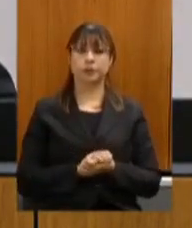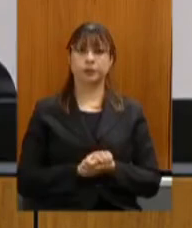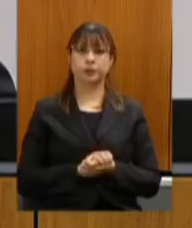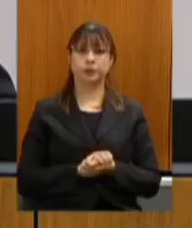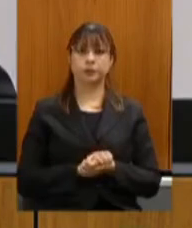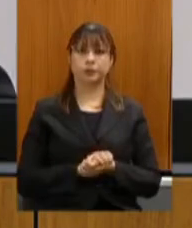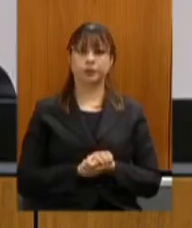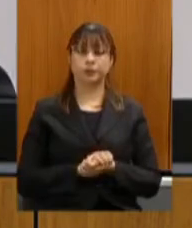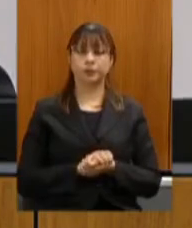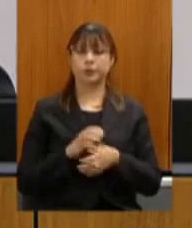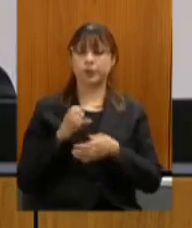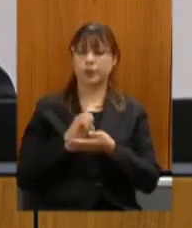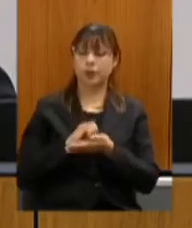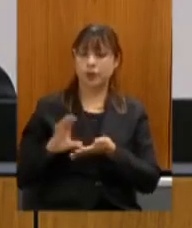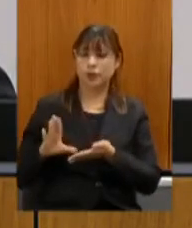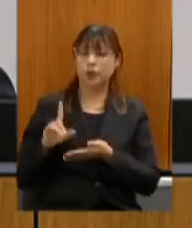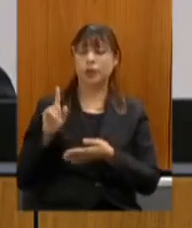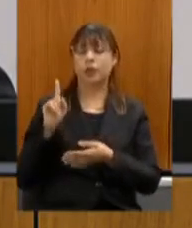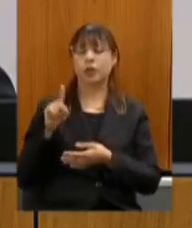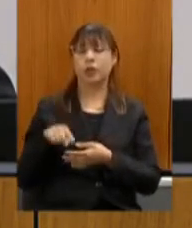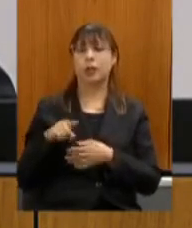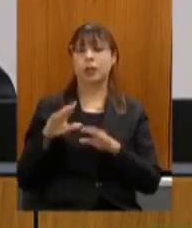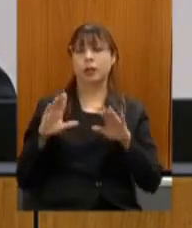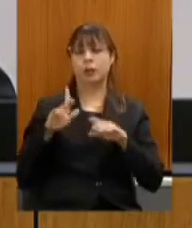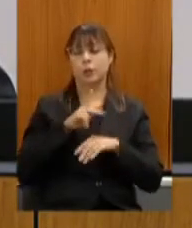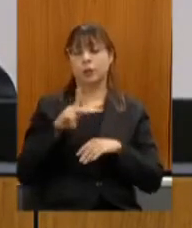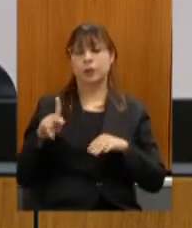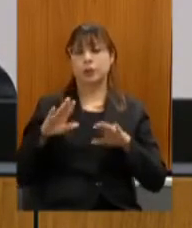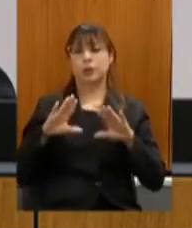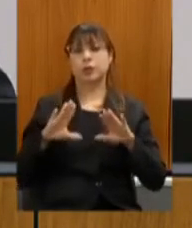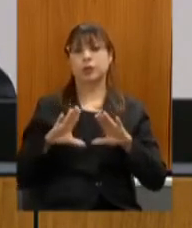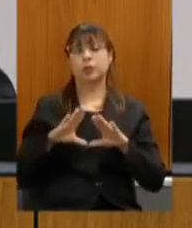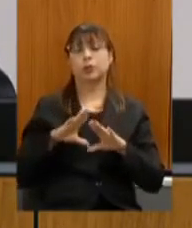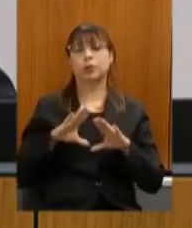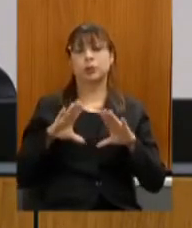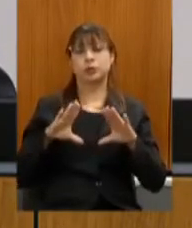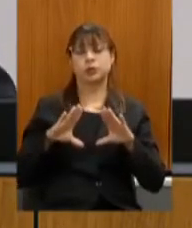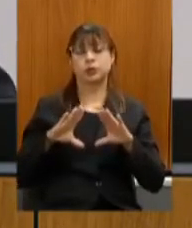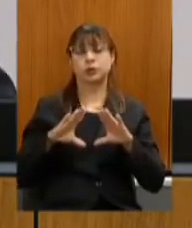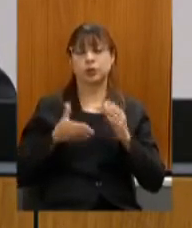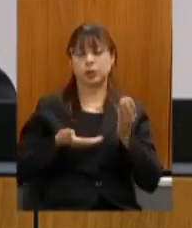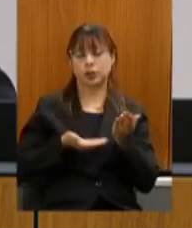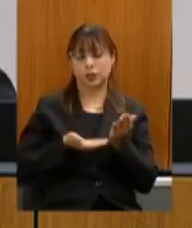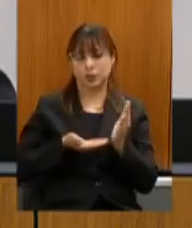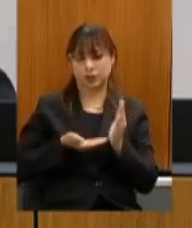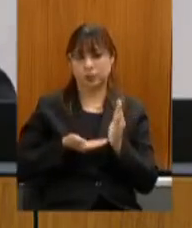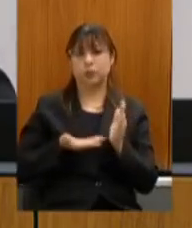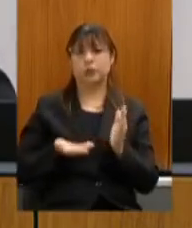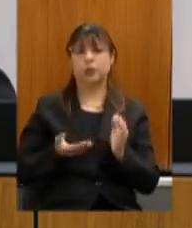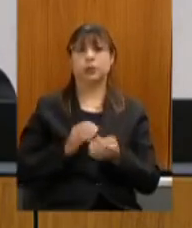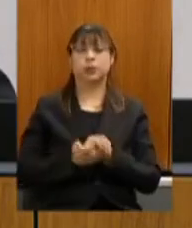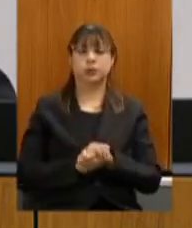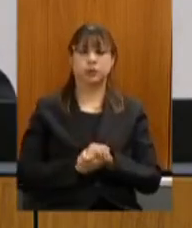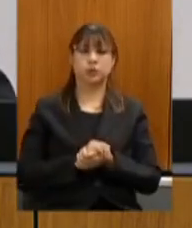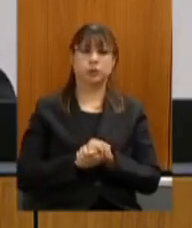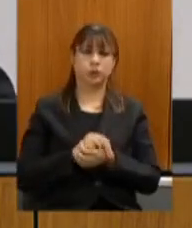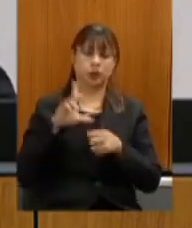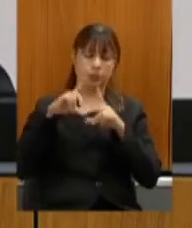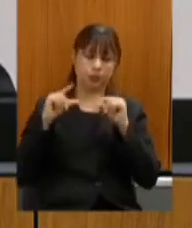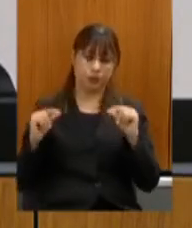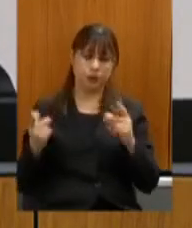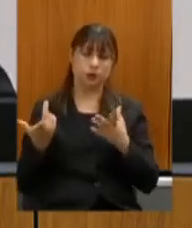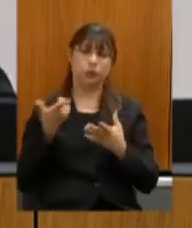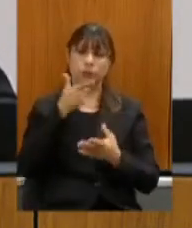que seja encaminhada ao presidente da câmara dos deputados em brasília pedir providências para que a câmara dos deputados aprecie